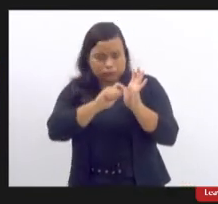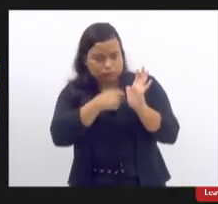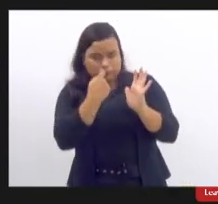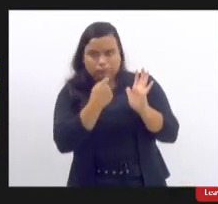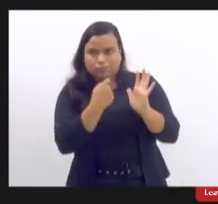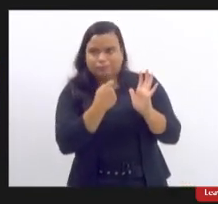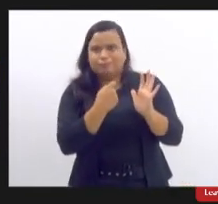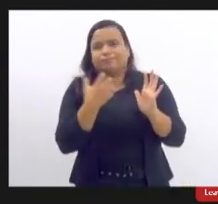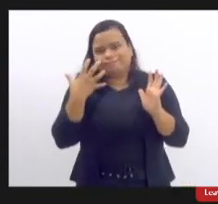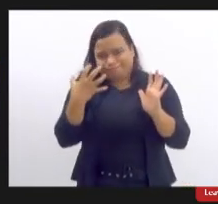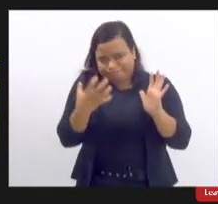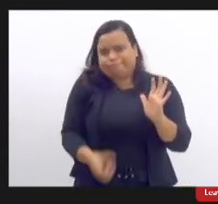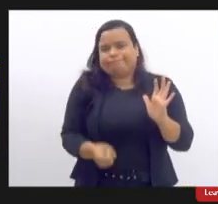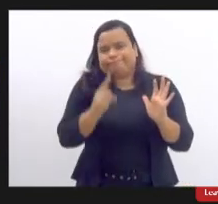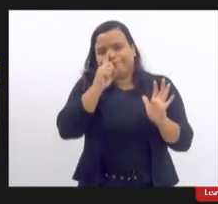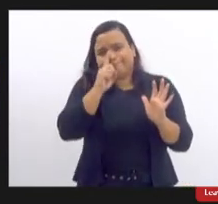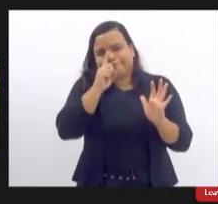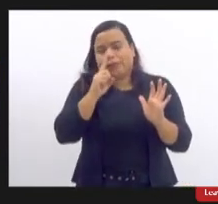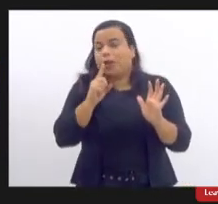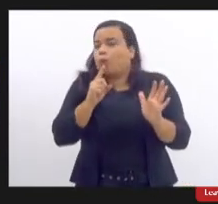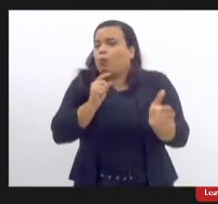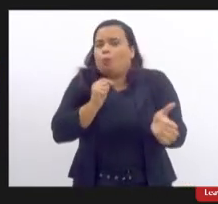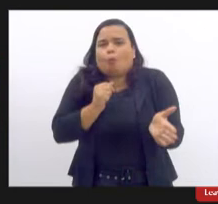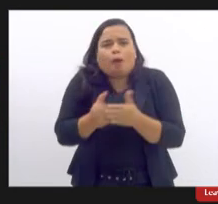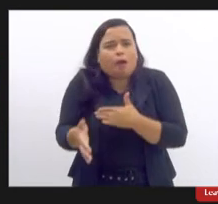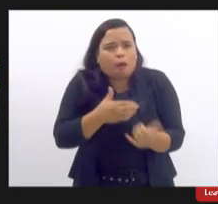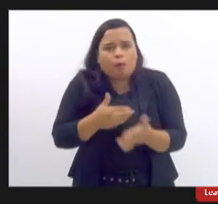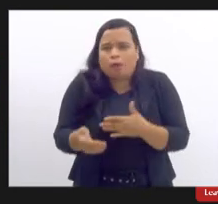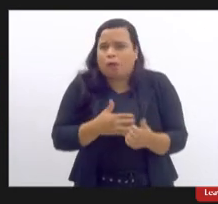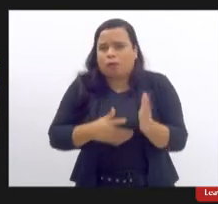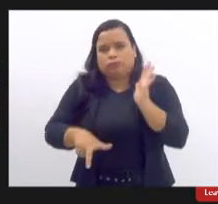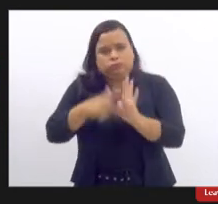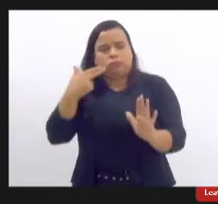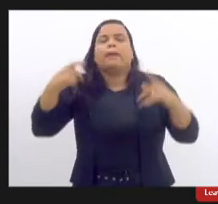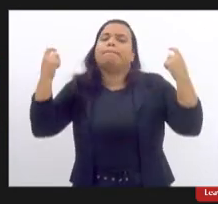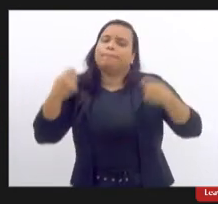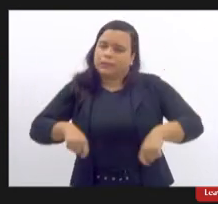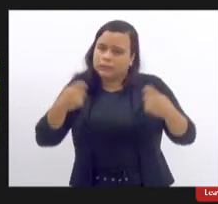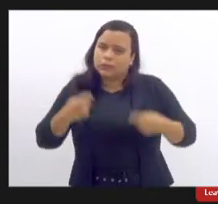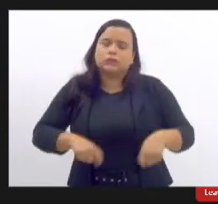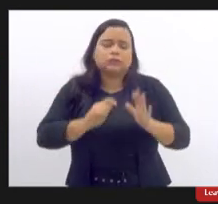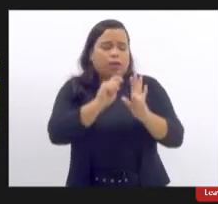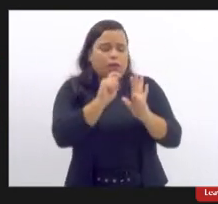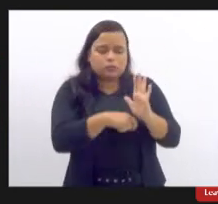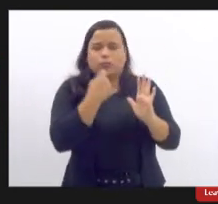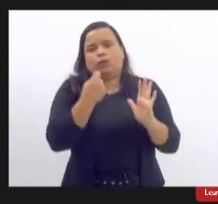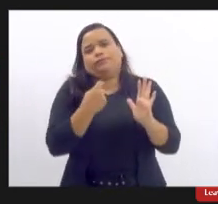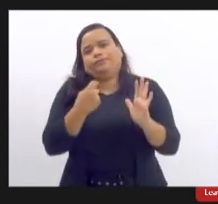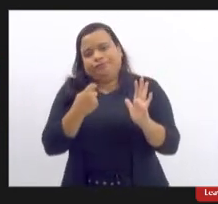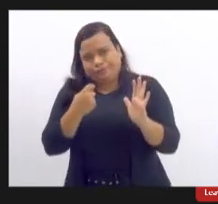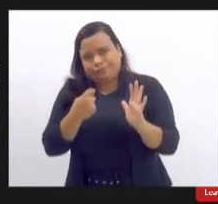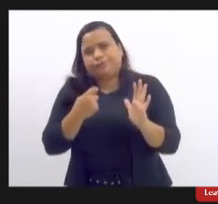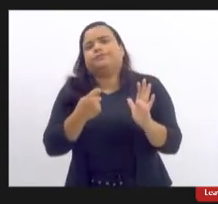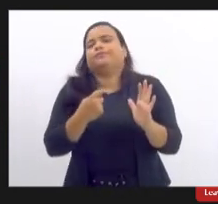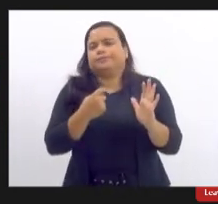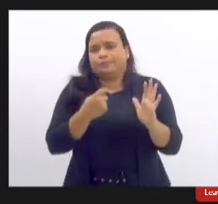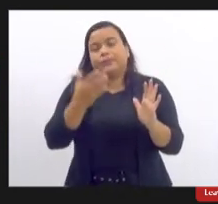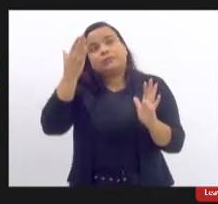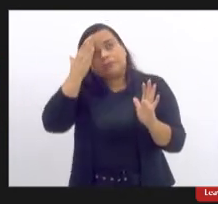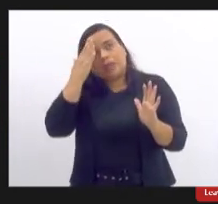todo procedimento deve ter esse termo antes de o paciente fazer um procedimento a gente acaba